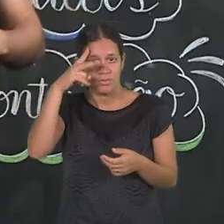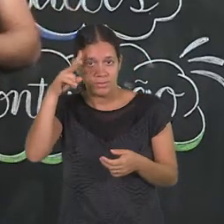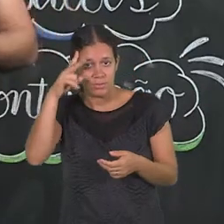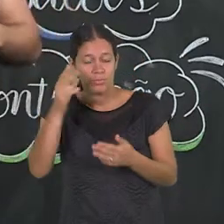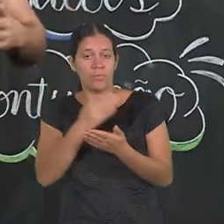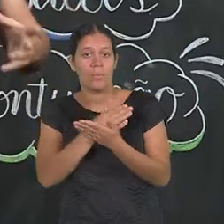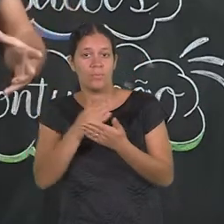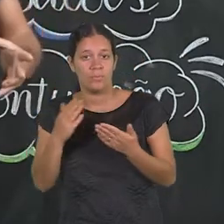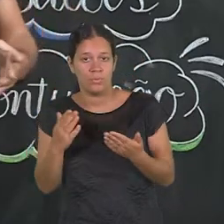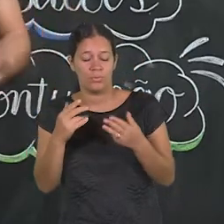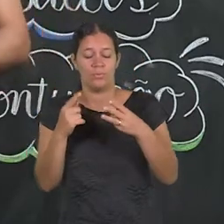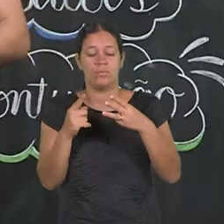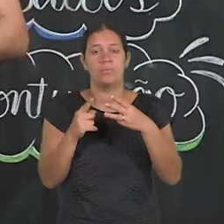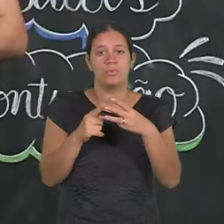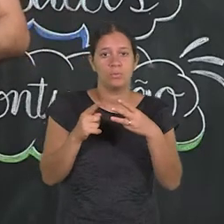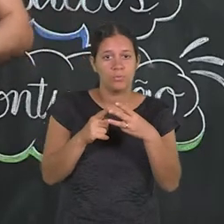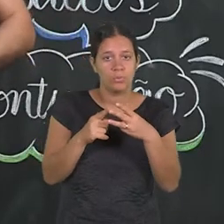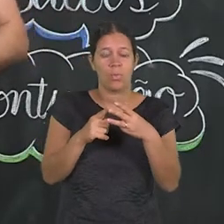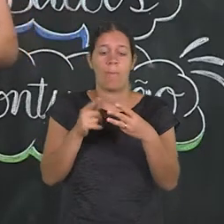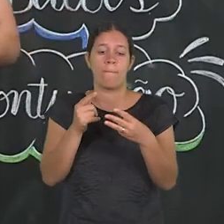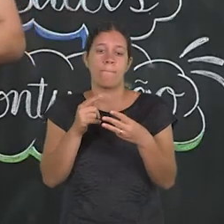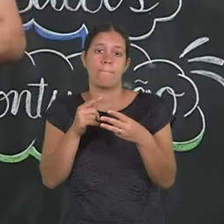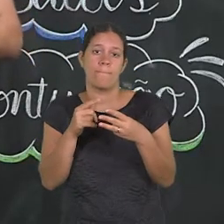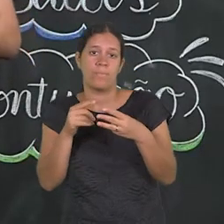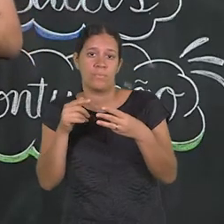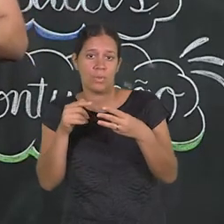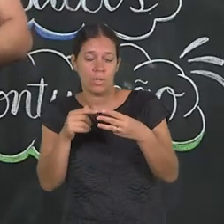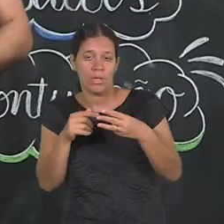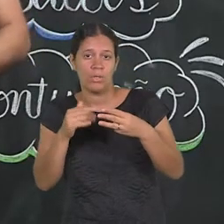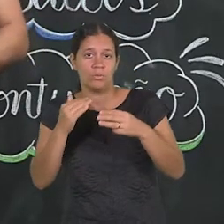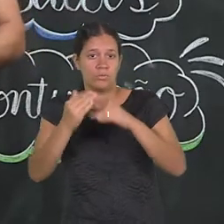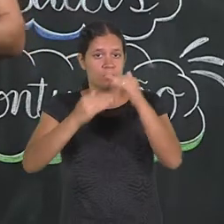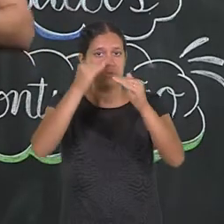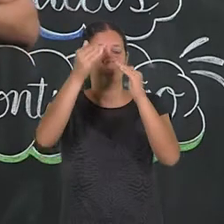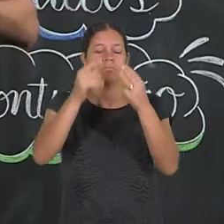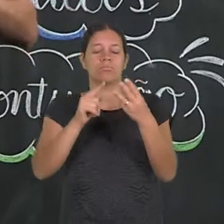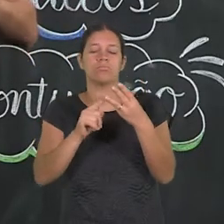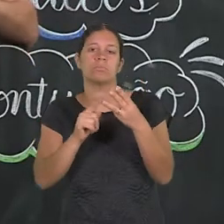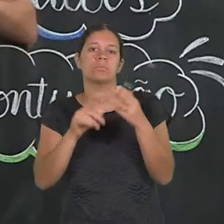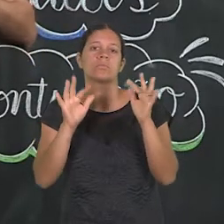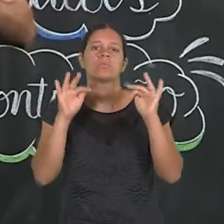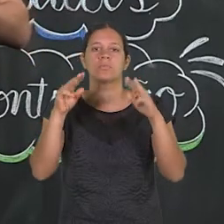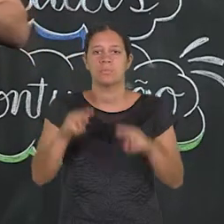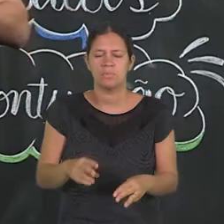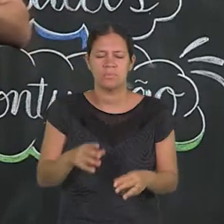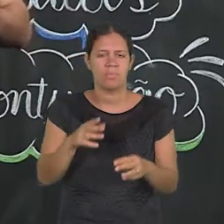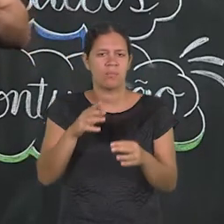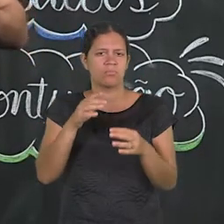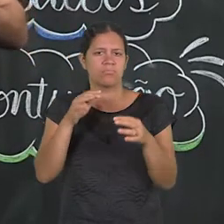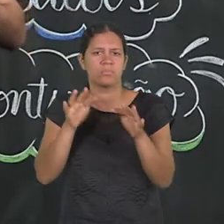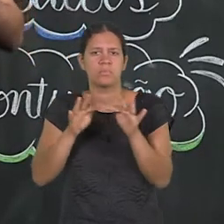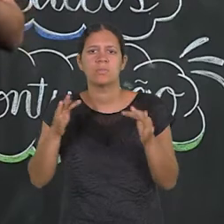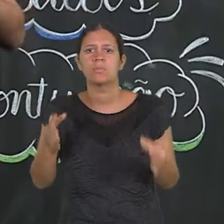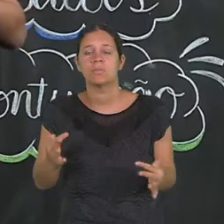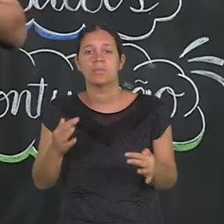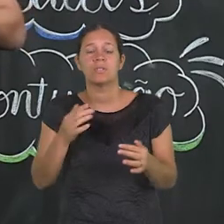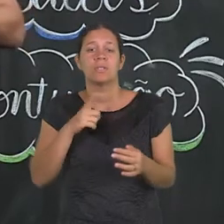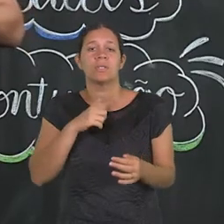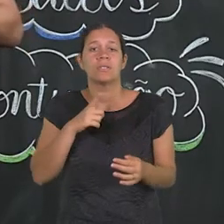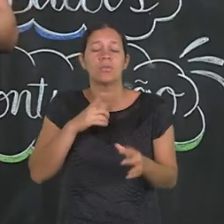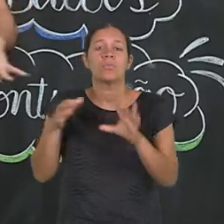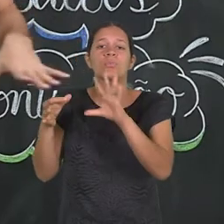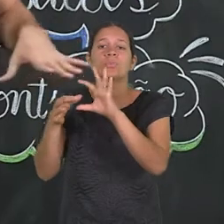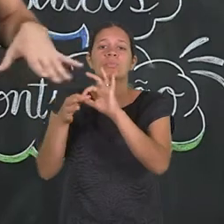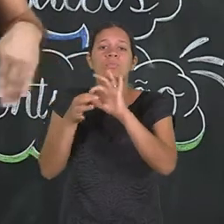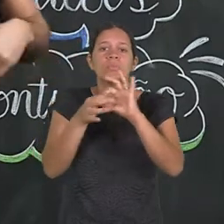da história, como tudo começa. Eu tenho o meio e eu tenho o fim. Claro que essas três partes parecem bem simples, mas elas têm uma